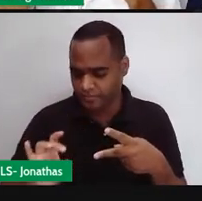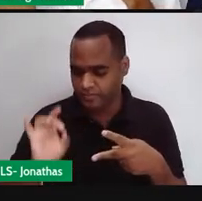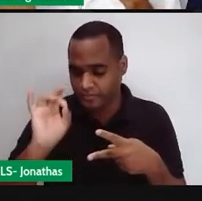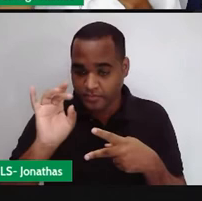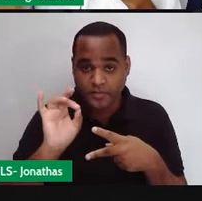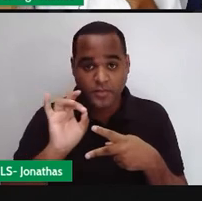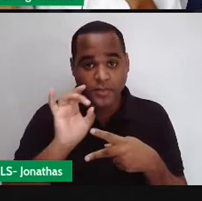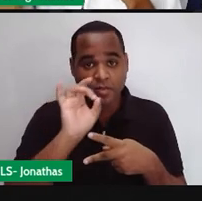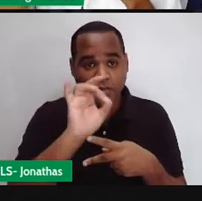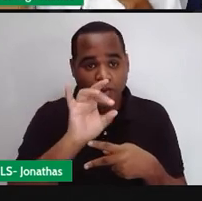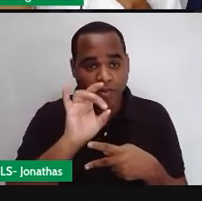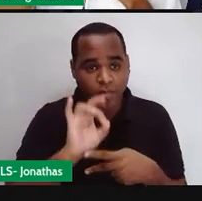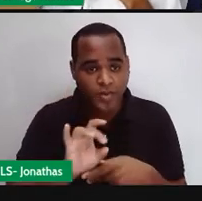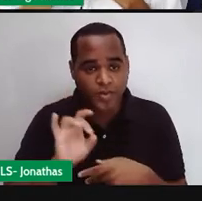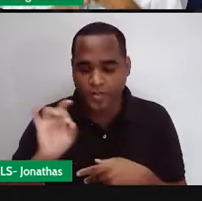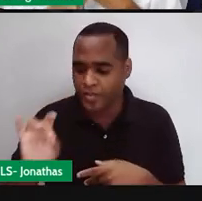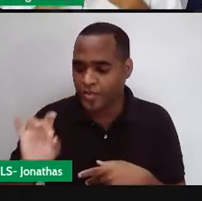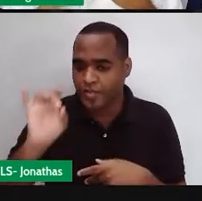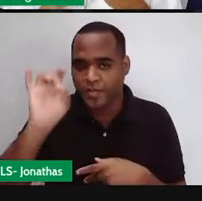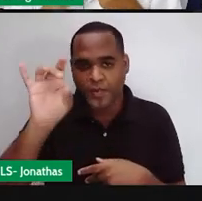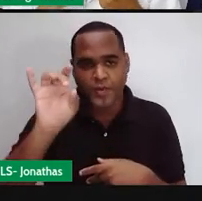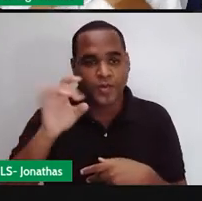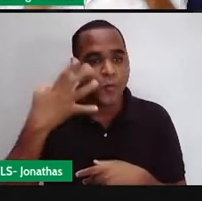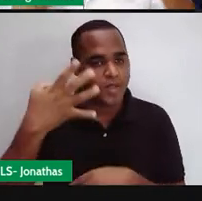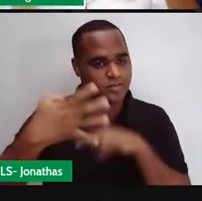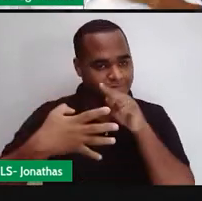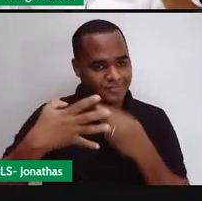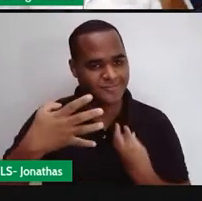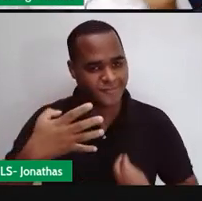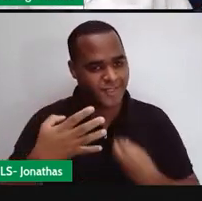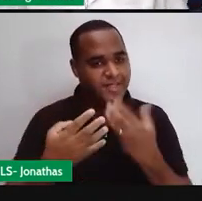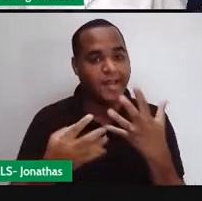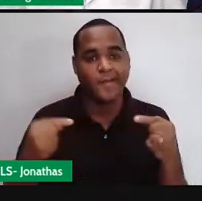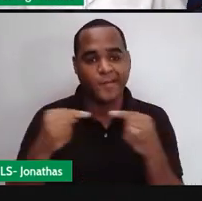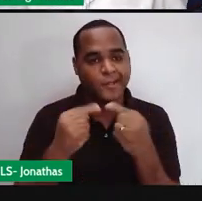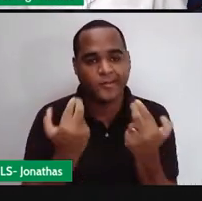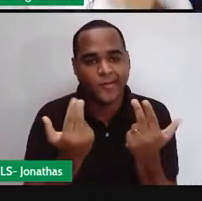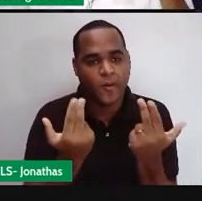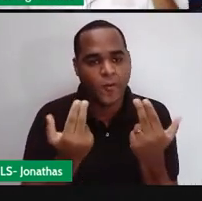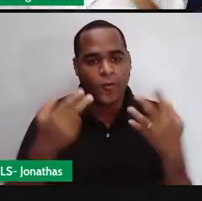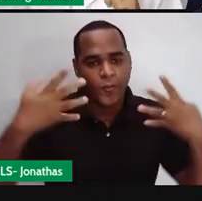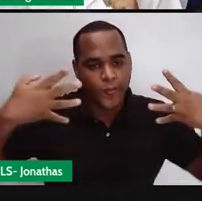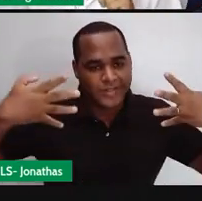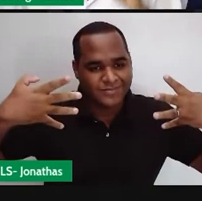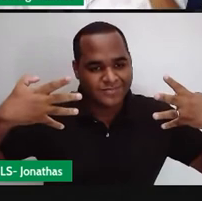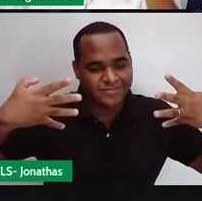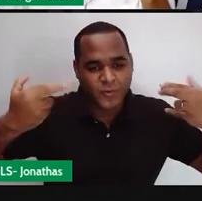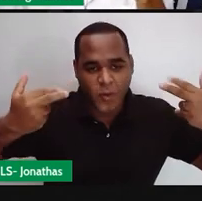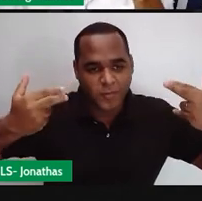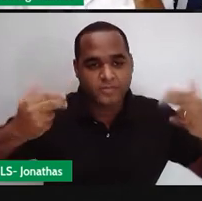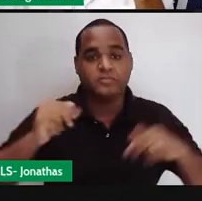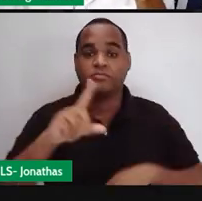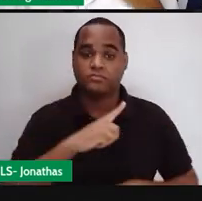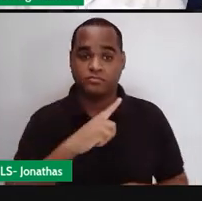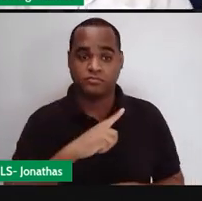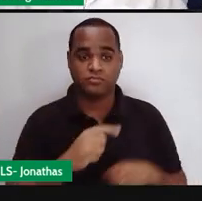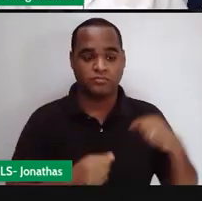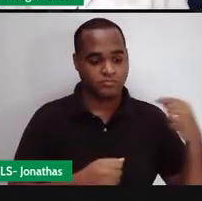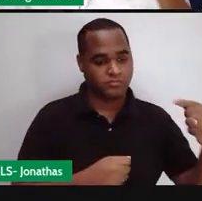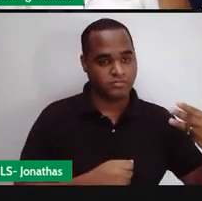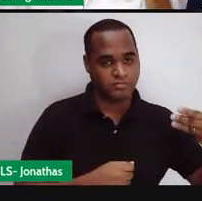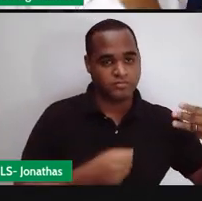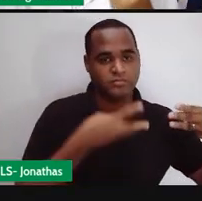pontinhos, e a quantidade de ângulos internos são iguais. O triângulo, três vértices,